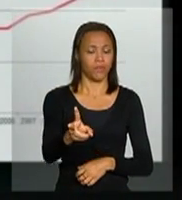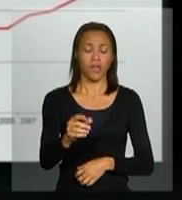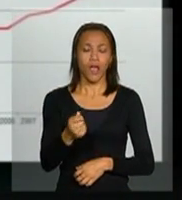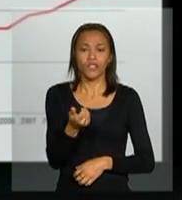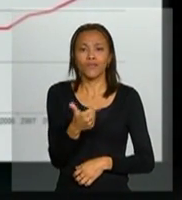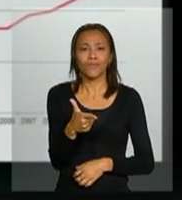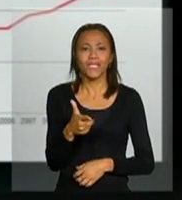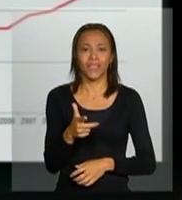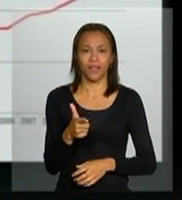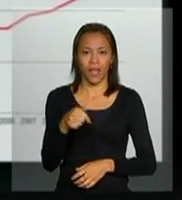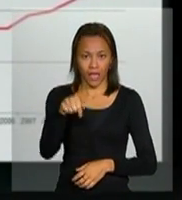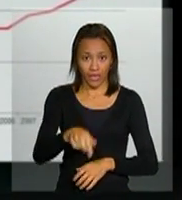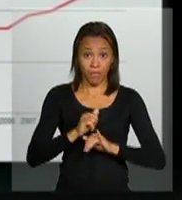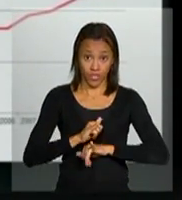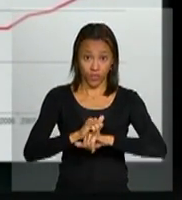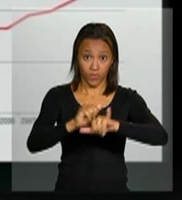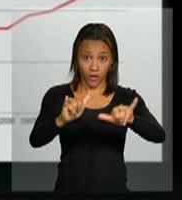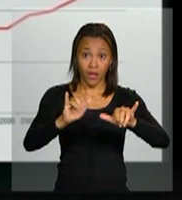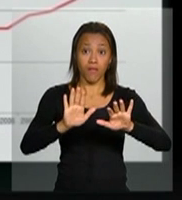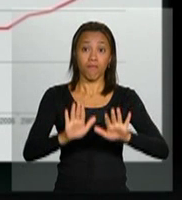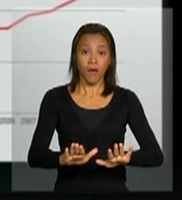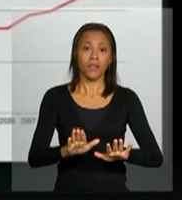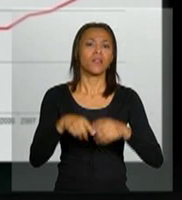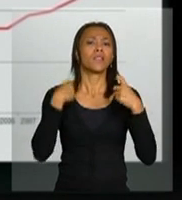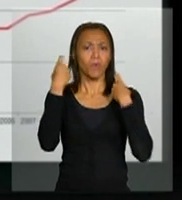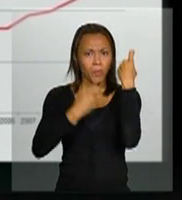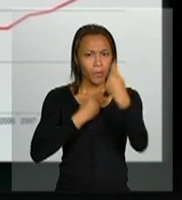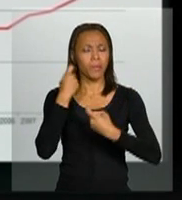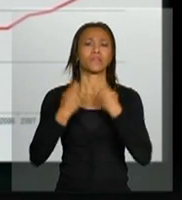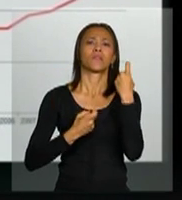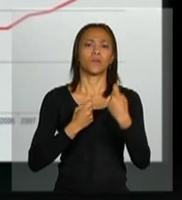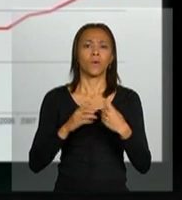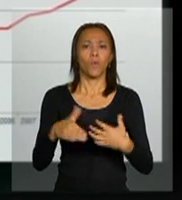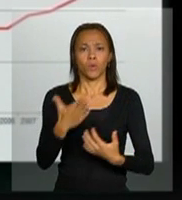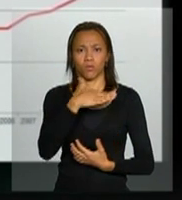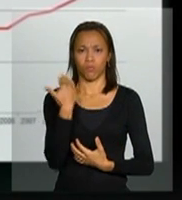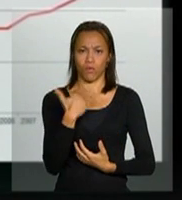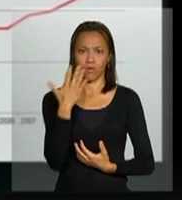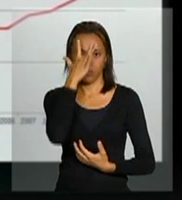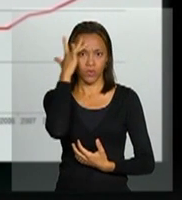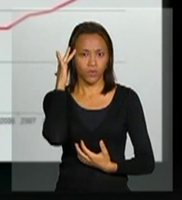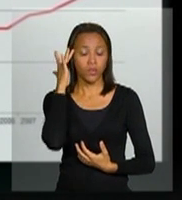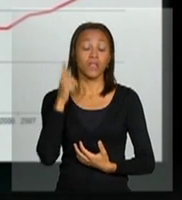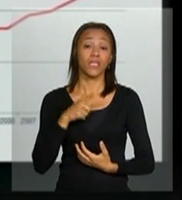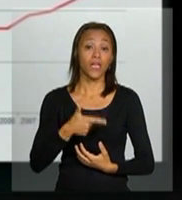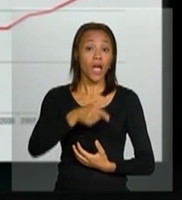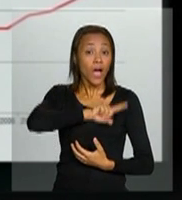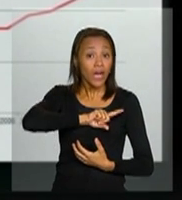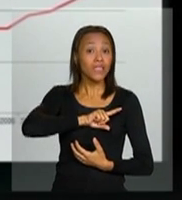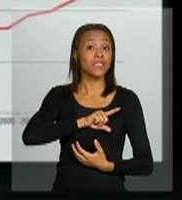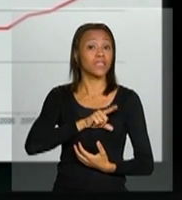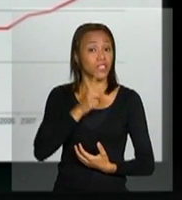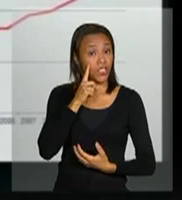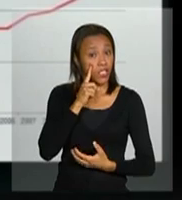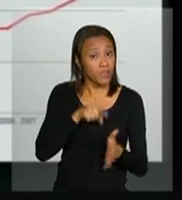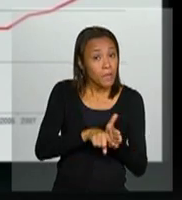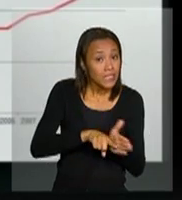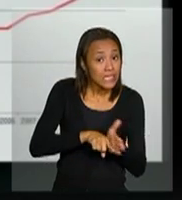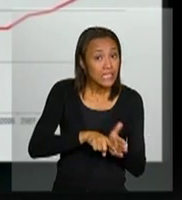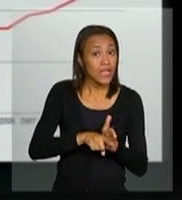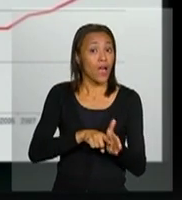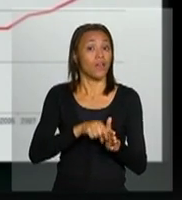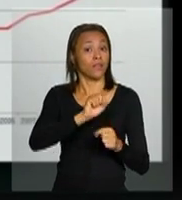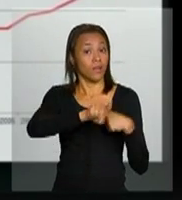mas há uma preocupação em relação aos óbitos, à medida em que temos que estabelecer o diagnóstico mais precoce, adesão ao